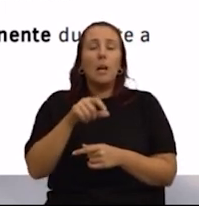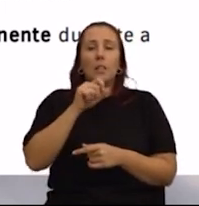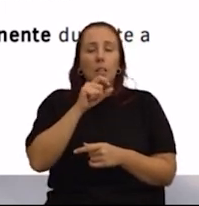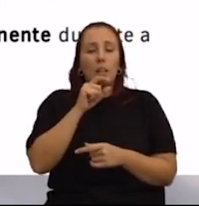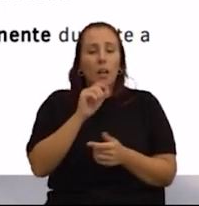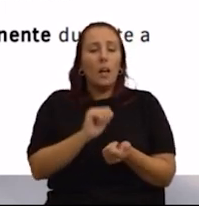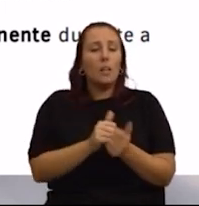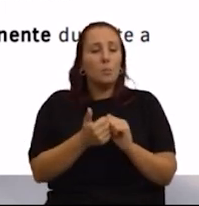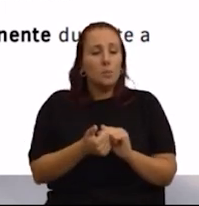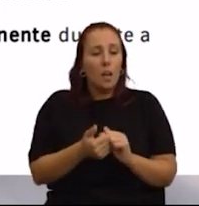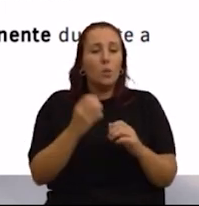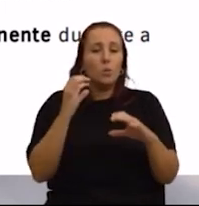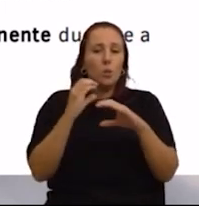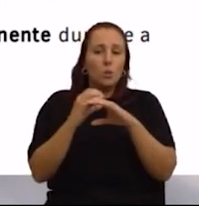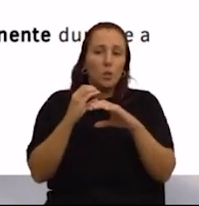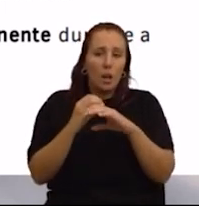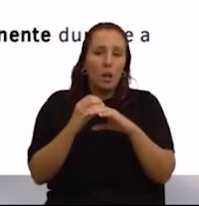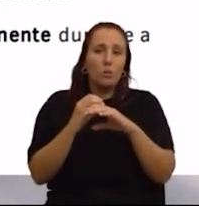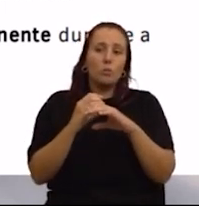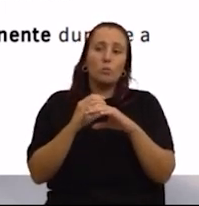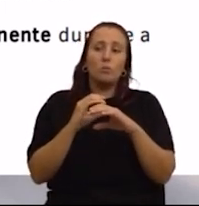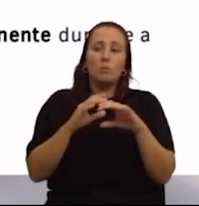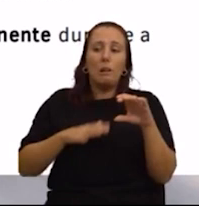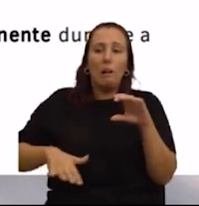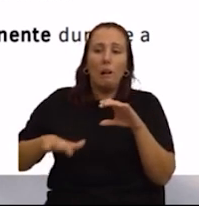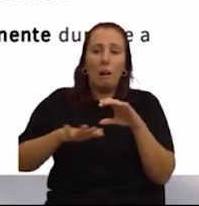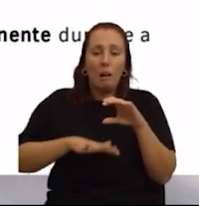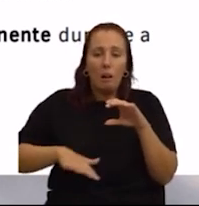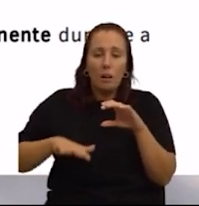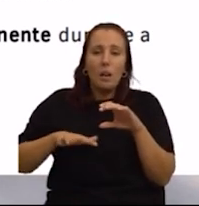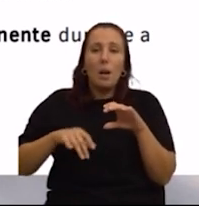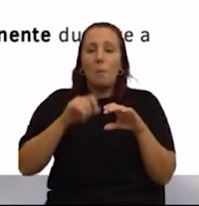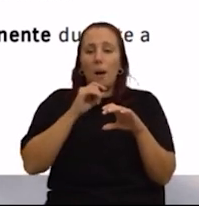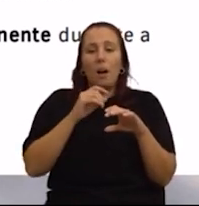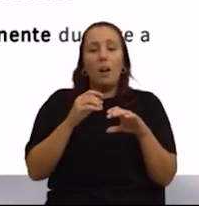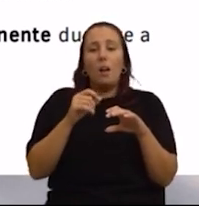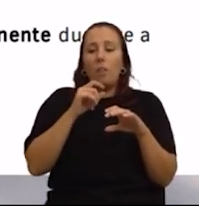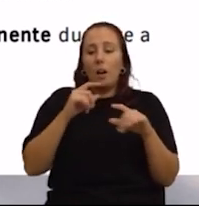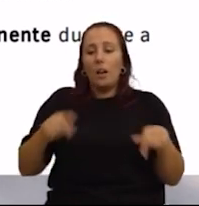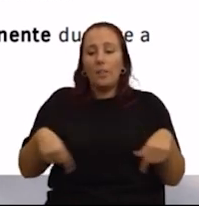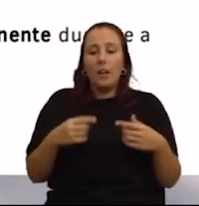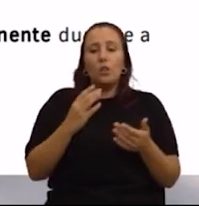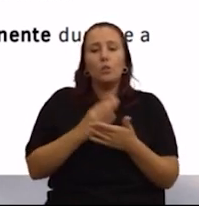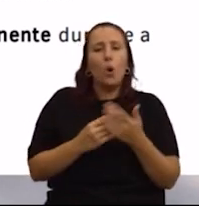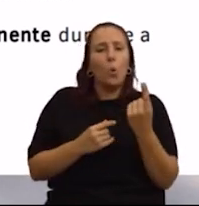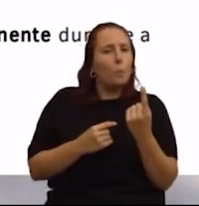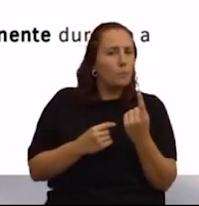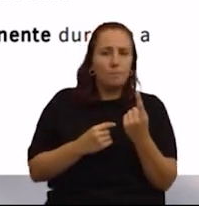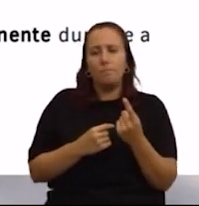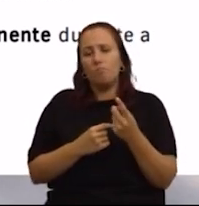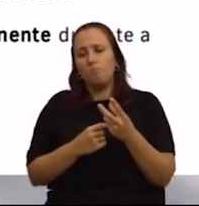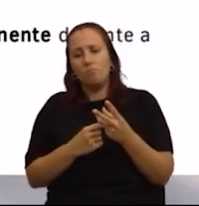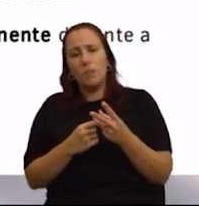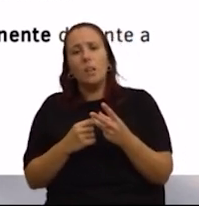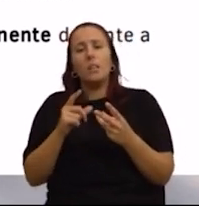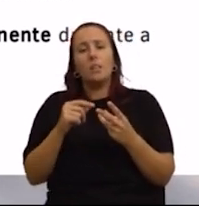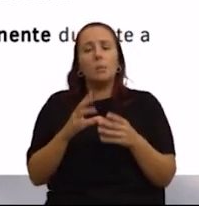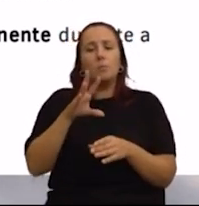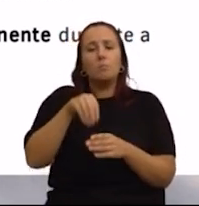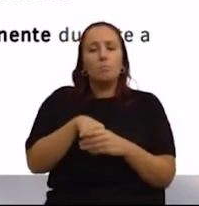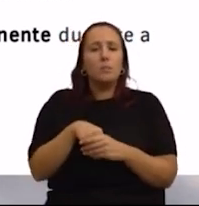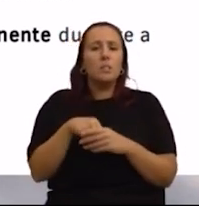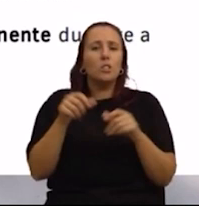possível adaptar alguns autocarros da nossa frota para acomodar duas ou mais cadeiras de rodas e incluir também um sistema de áudio